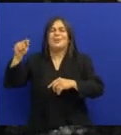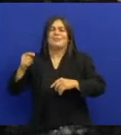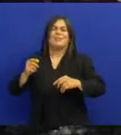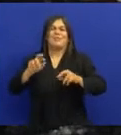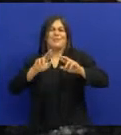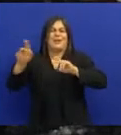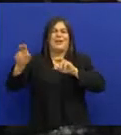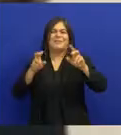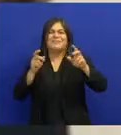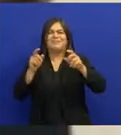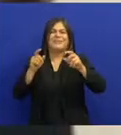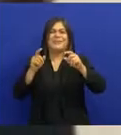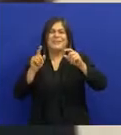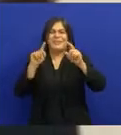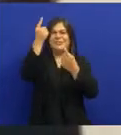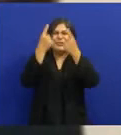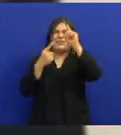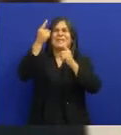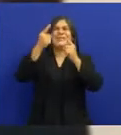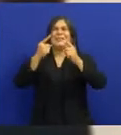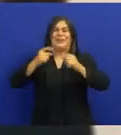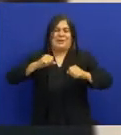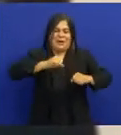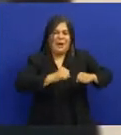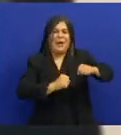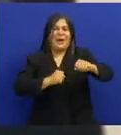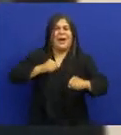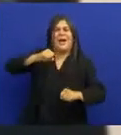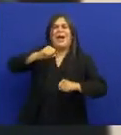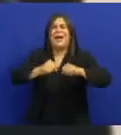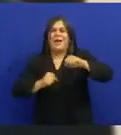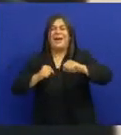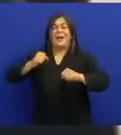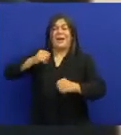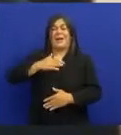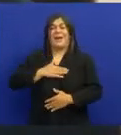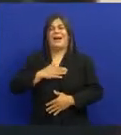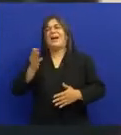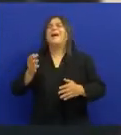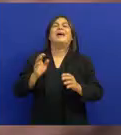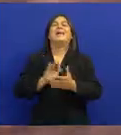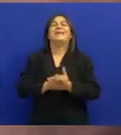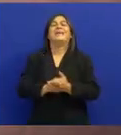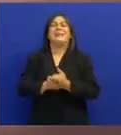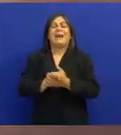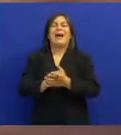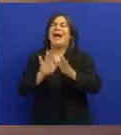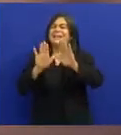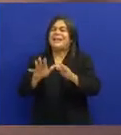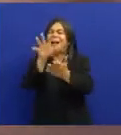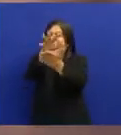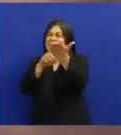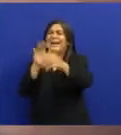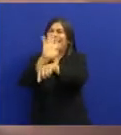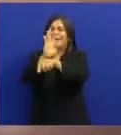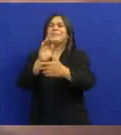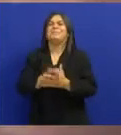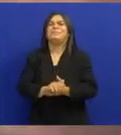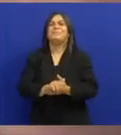assim O outro faz assim Você vê também Jaque fazendo Muito movimento Com as mãos Com o corpo A família saiu De